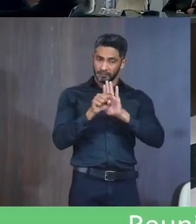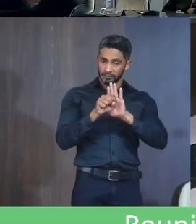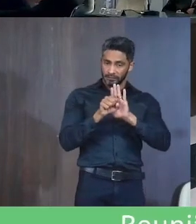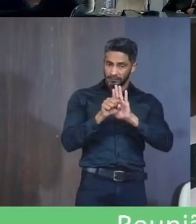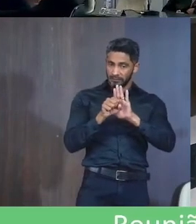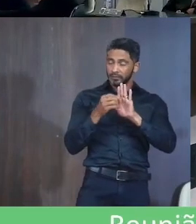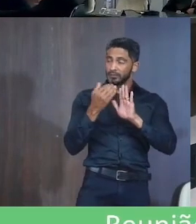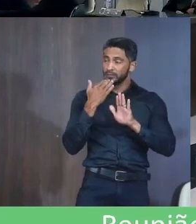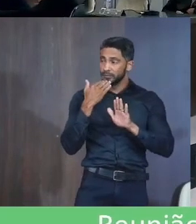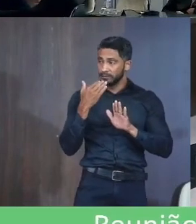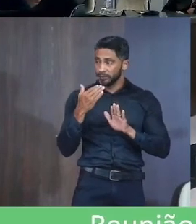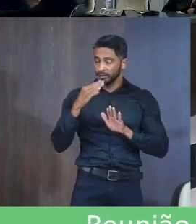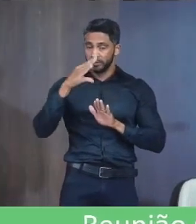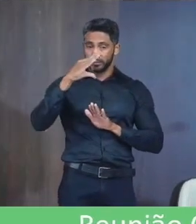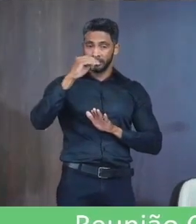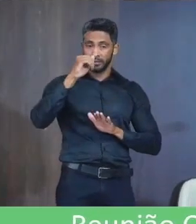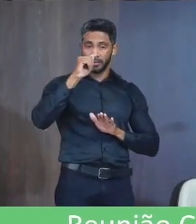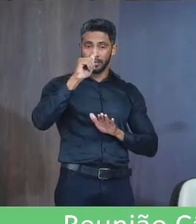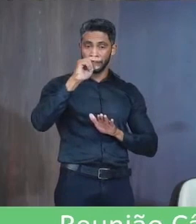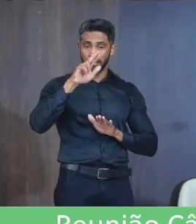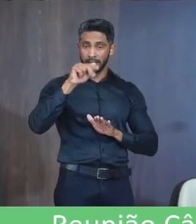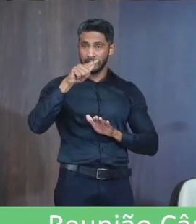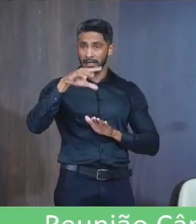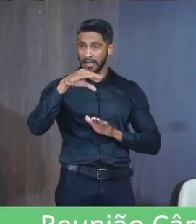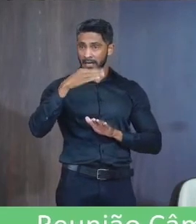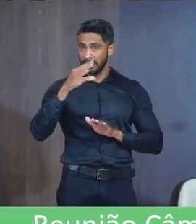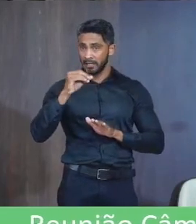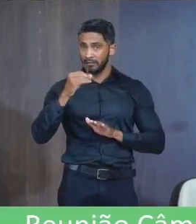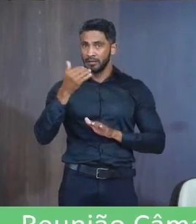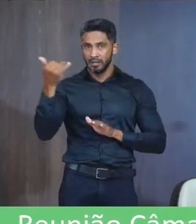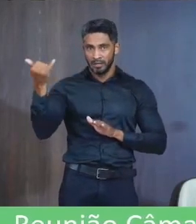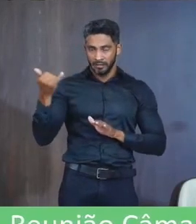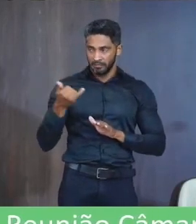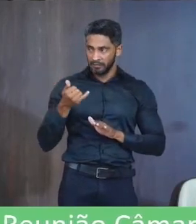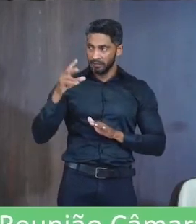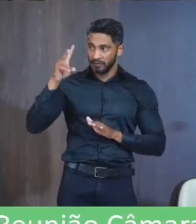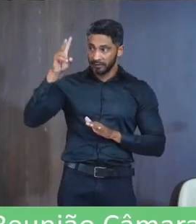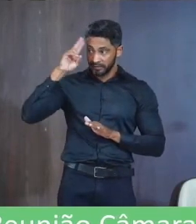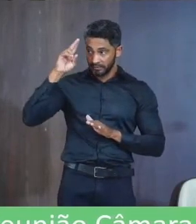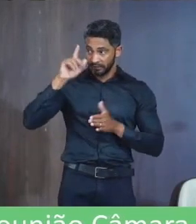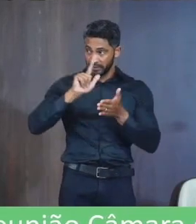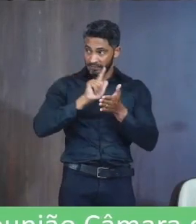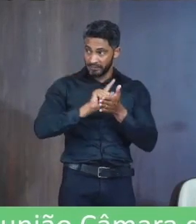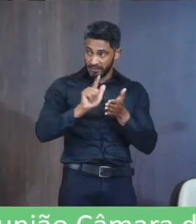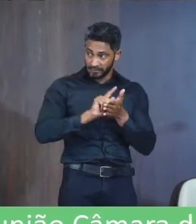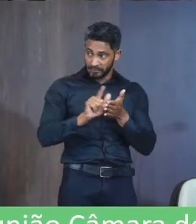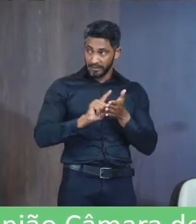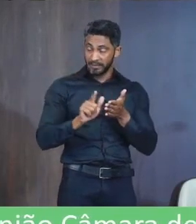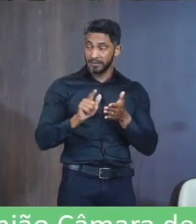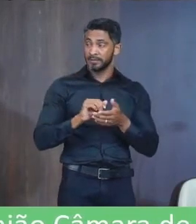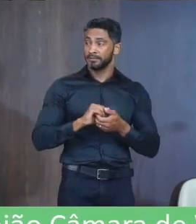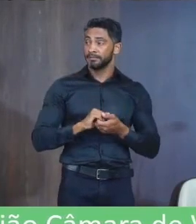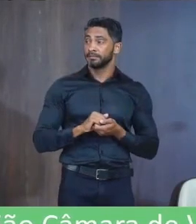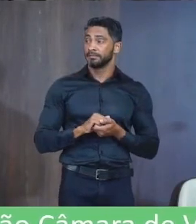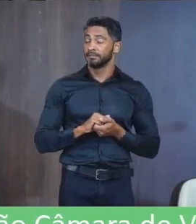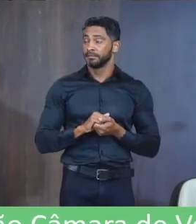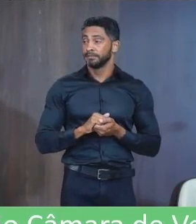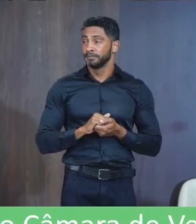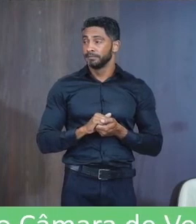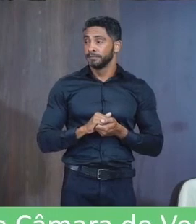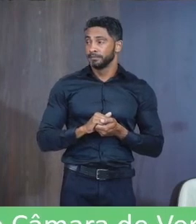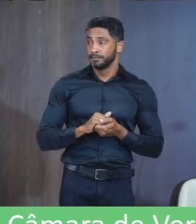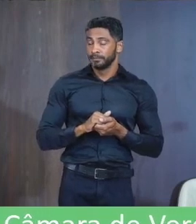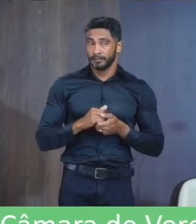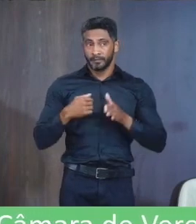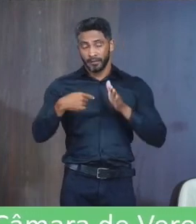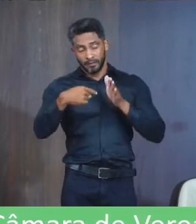O Carlão De imediato Falou que segunda-feira Faria a limpeza E assim o fez E eu